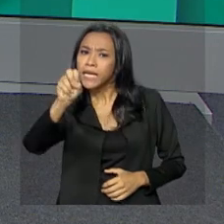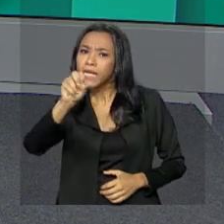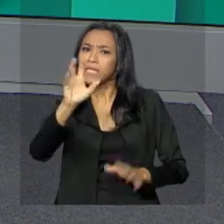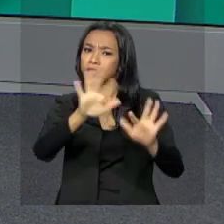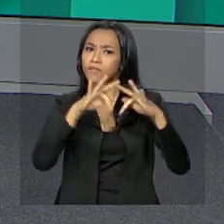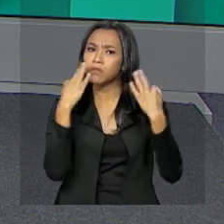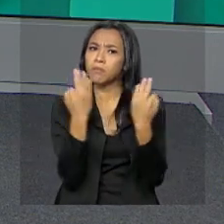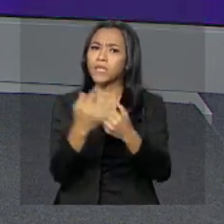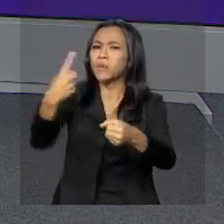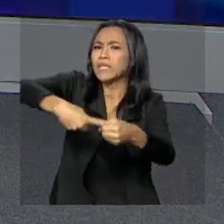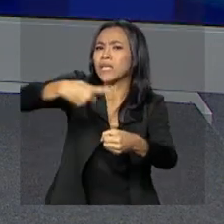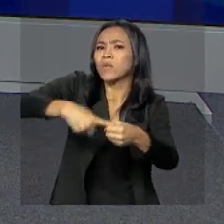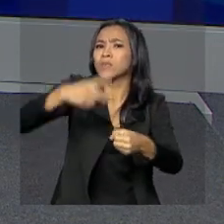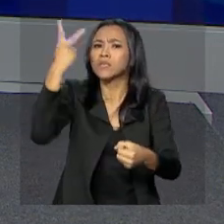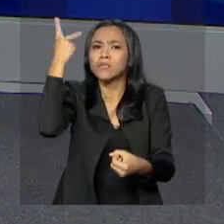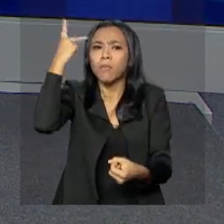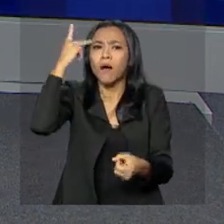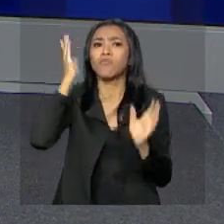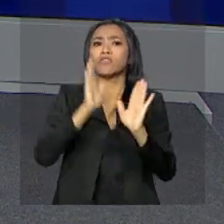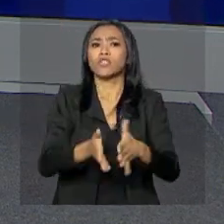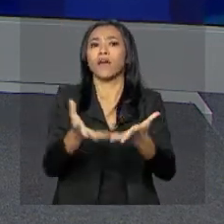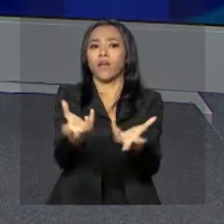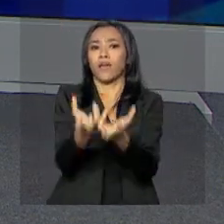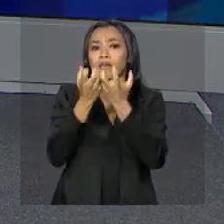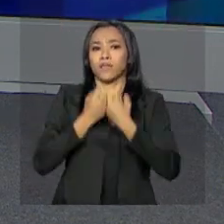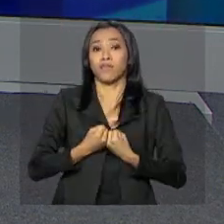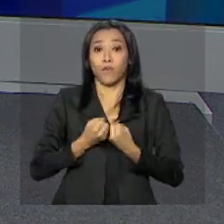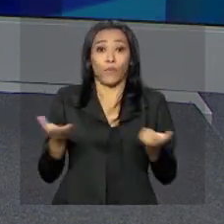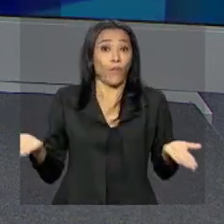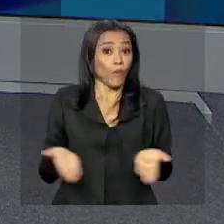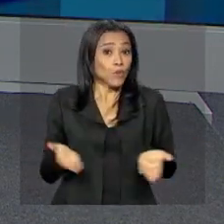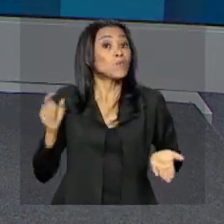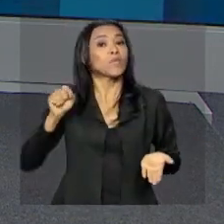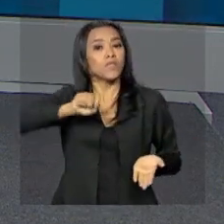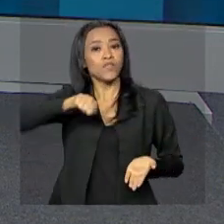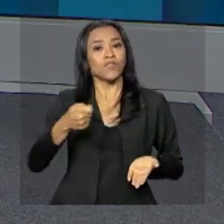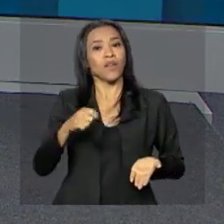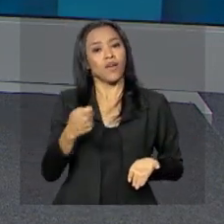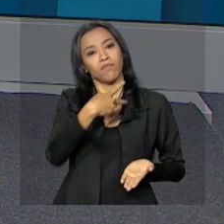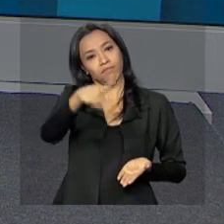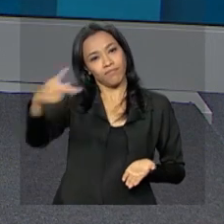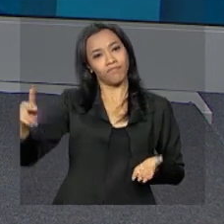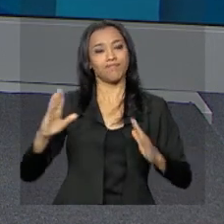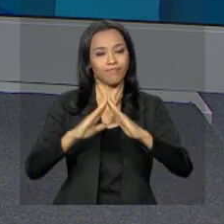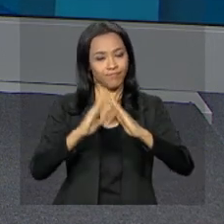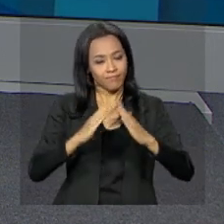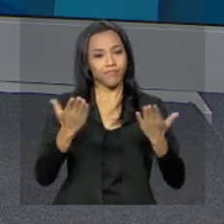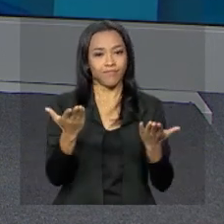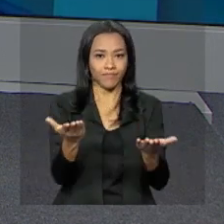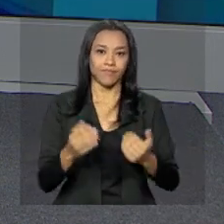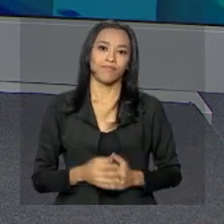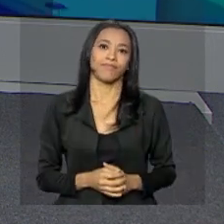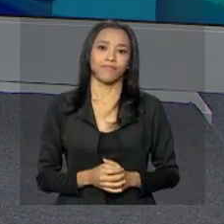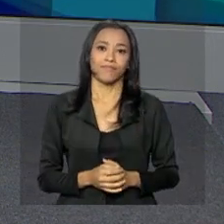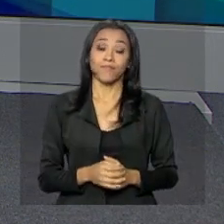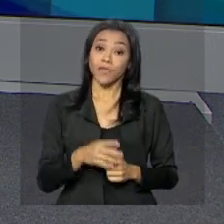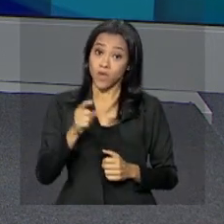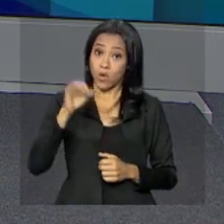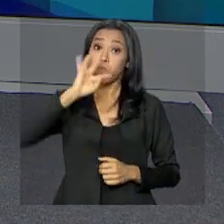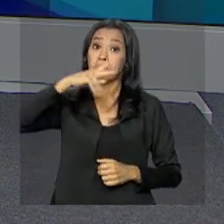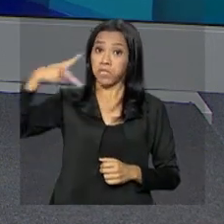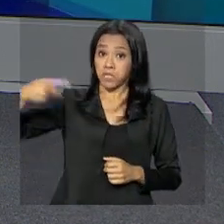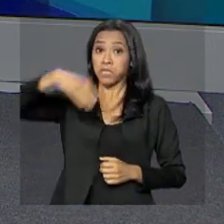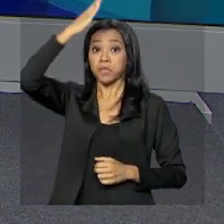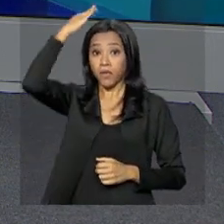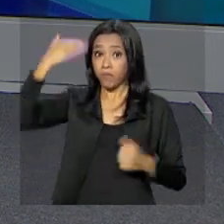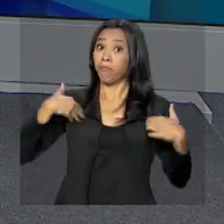Guaratinguetá, no interior de São Paulo, foram beneficiadas hoje com entregas das chaves de moradias do programa Minha Casa Minha Vida. O presidente Michel